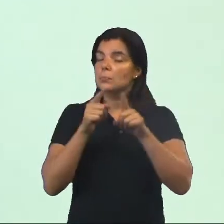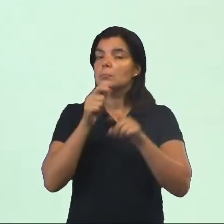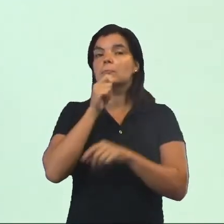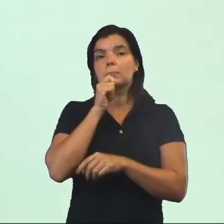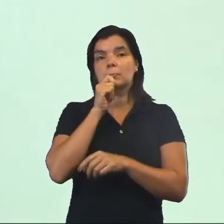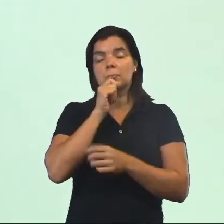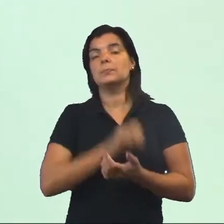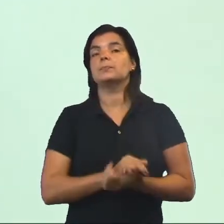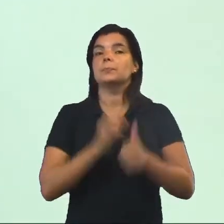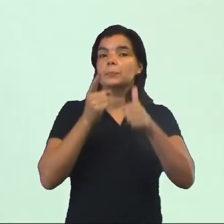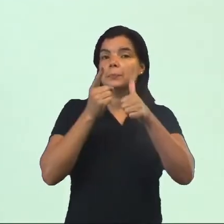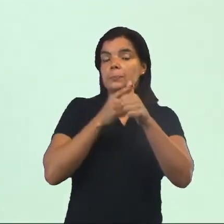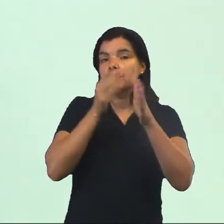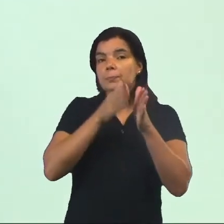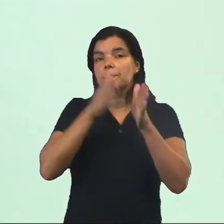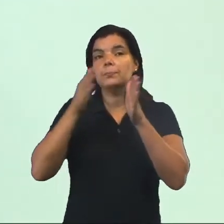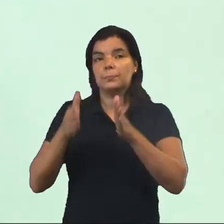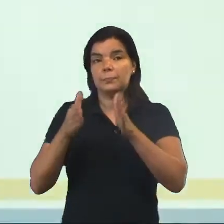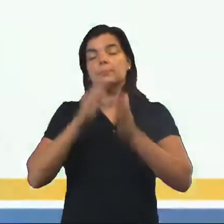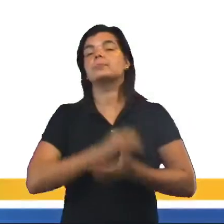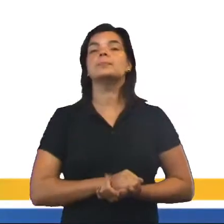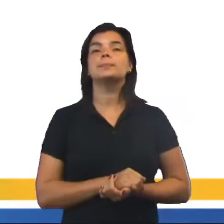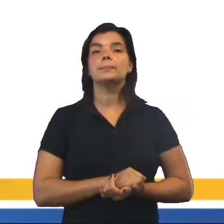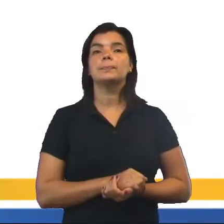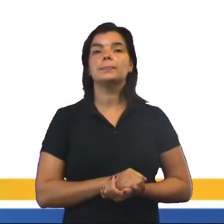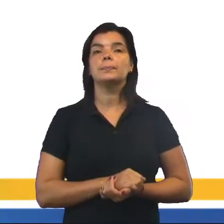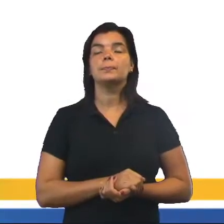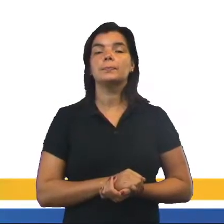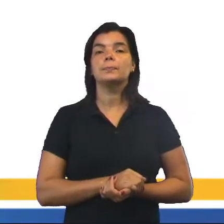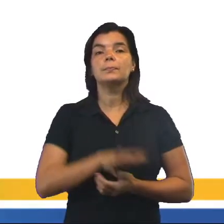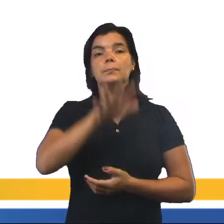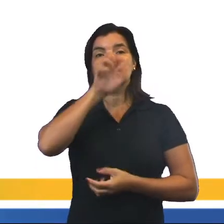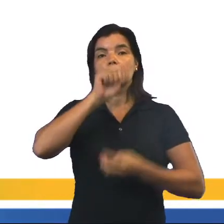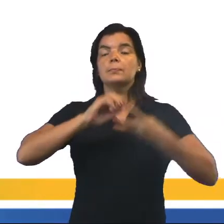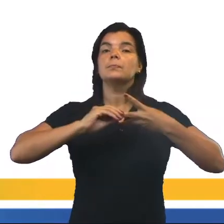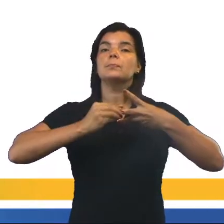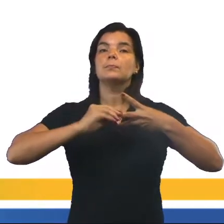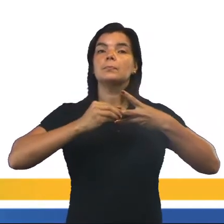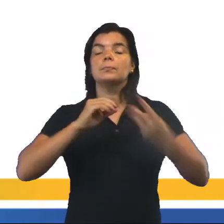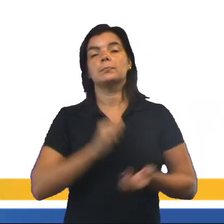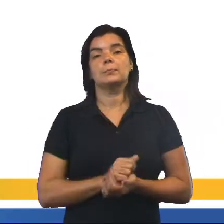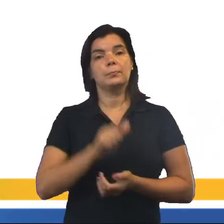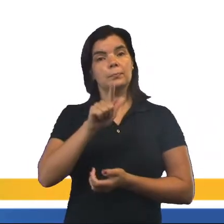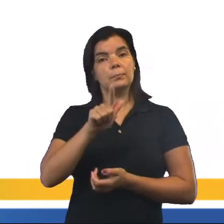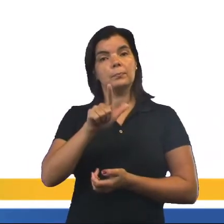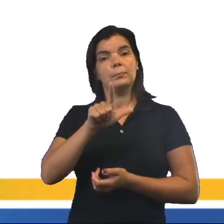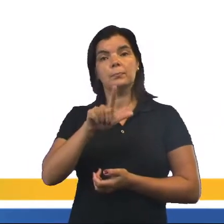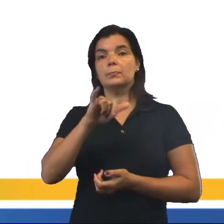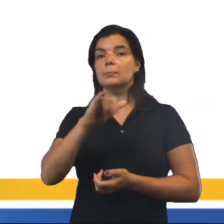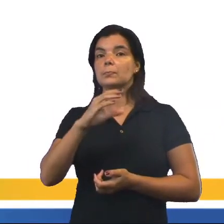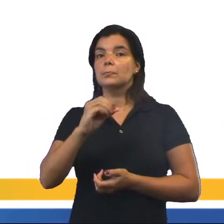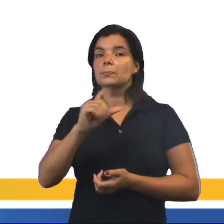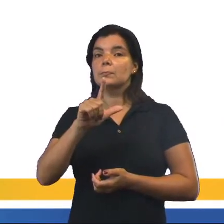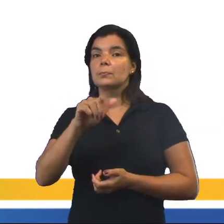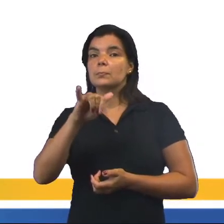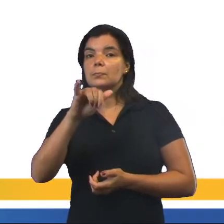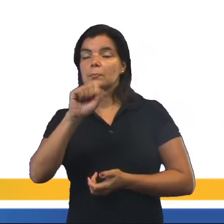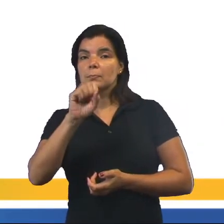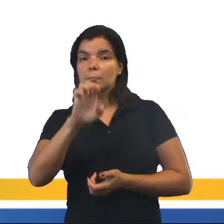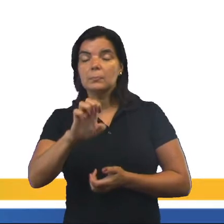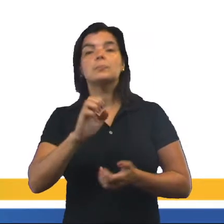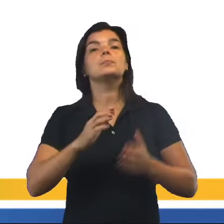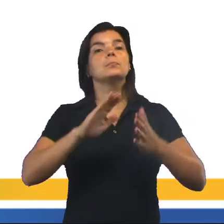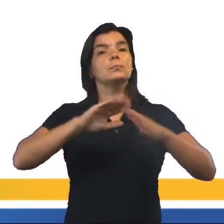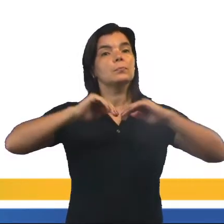ainda. Então, a primeira etapa da respiração celular é a glicólise. A glicólise